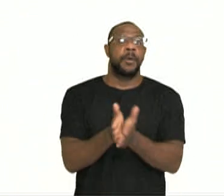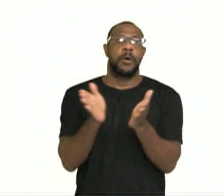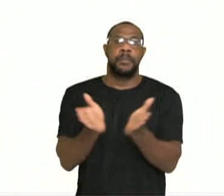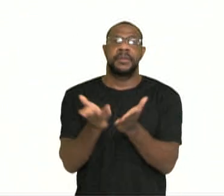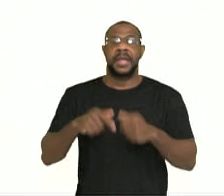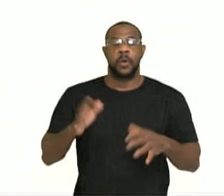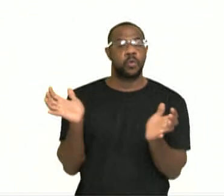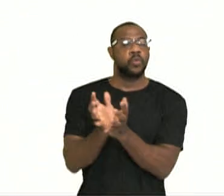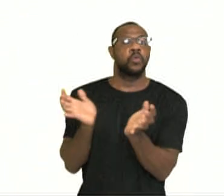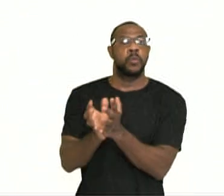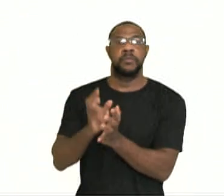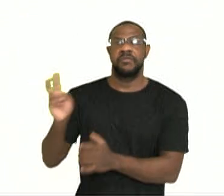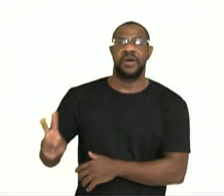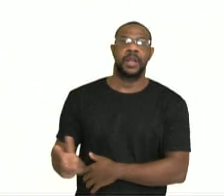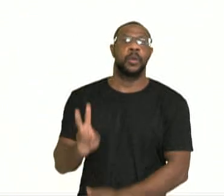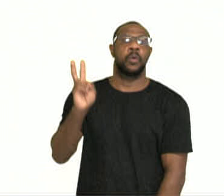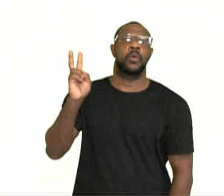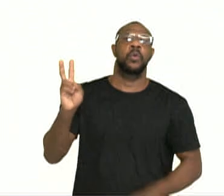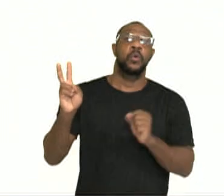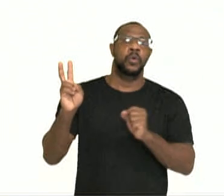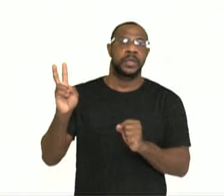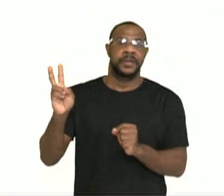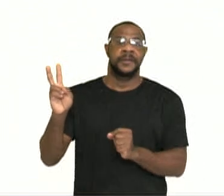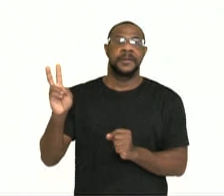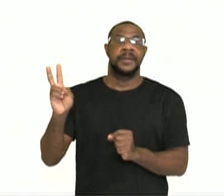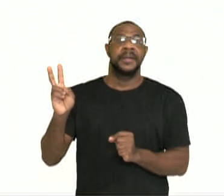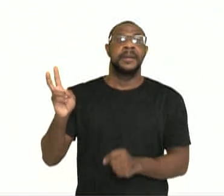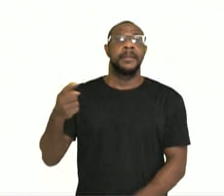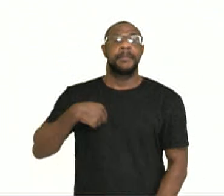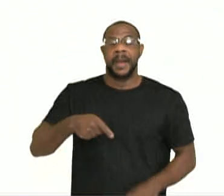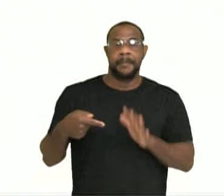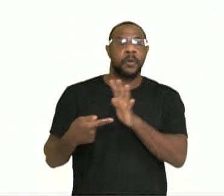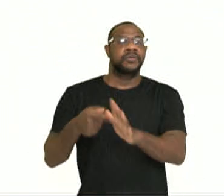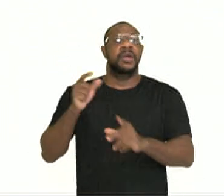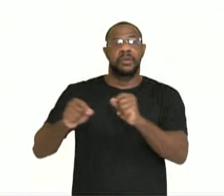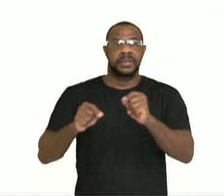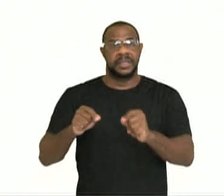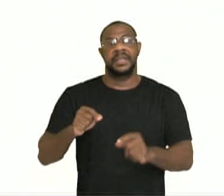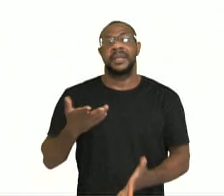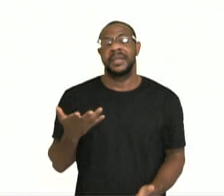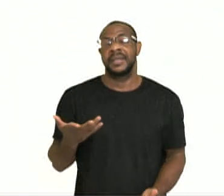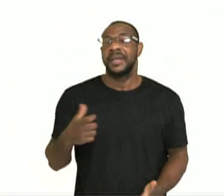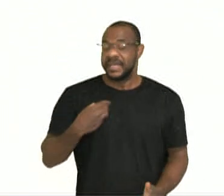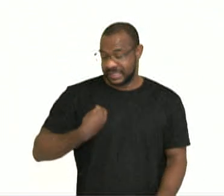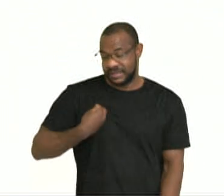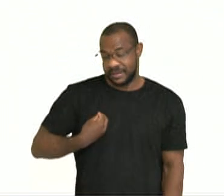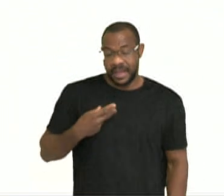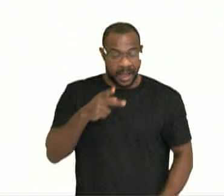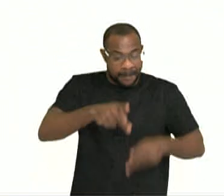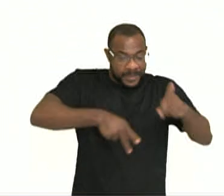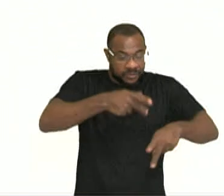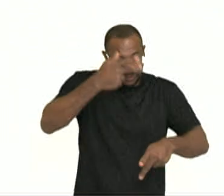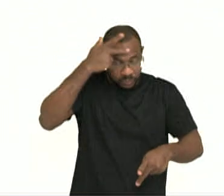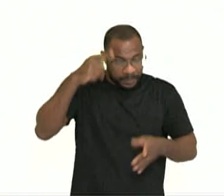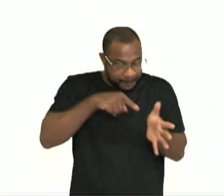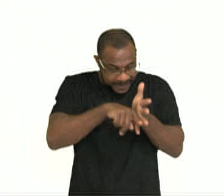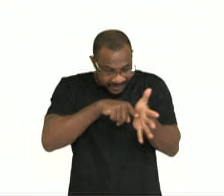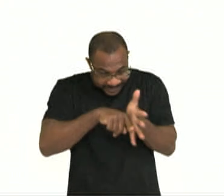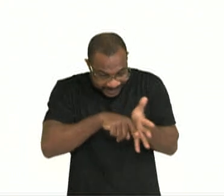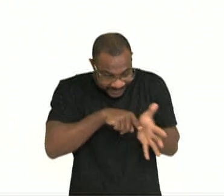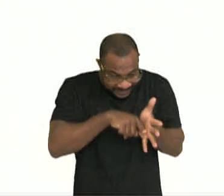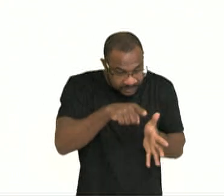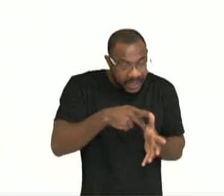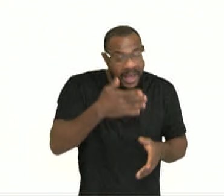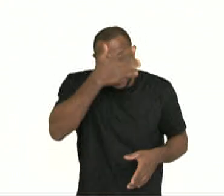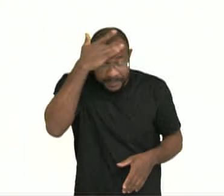conjunto de valores monetários para a identificação de indivíduos que vivem em condição de pobreza ou de extrema